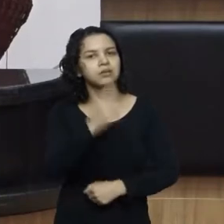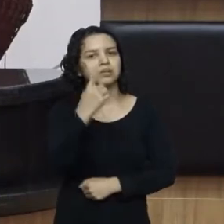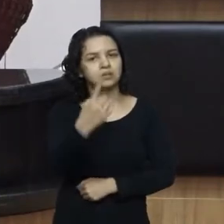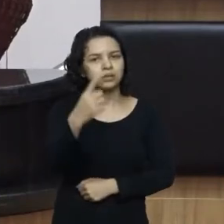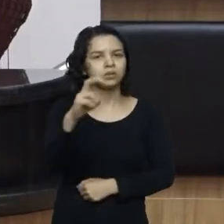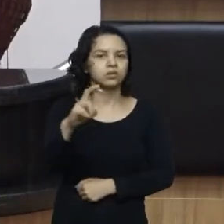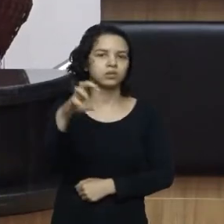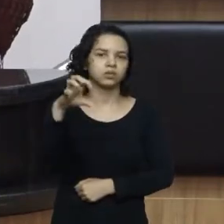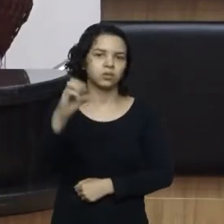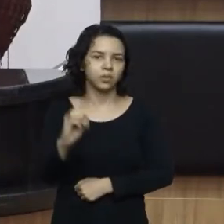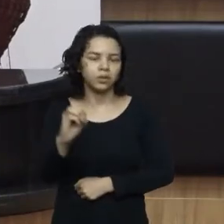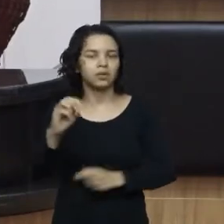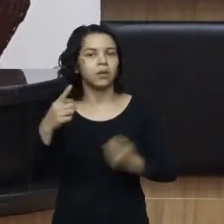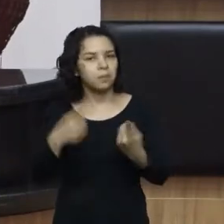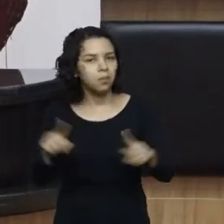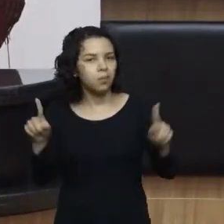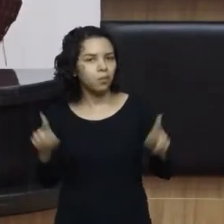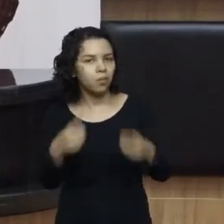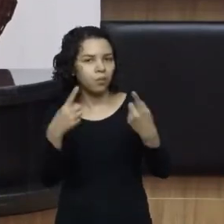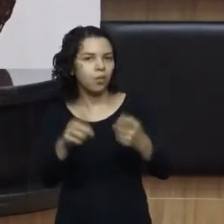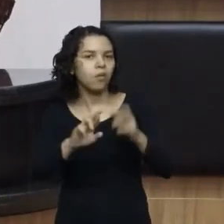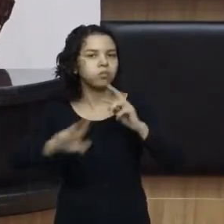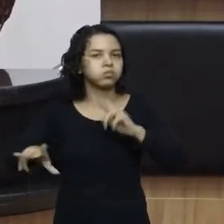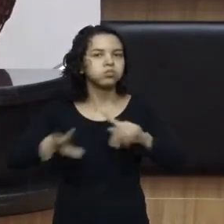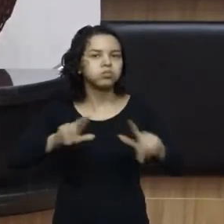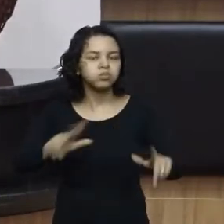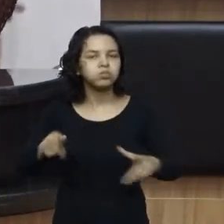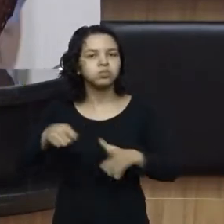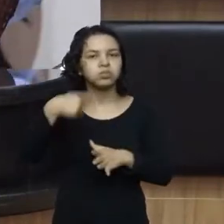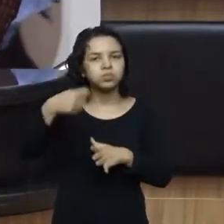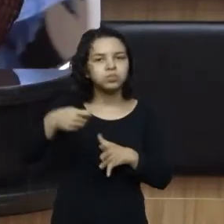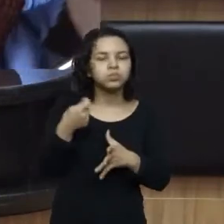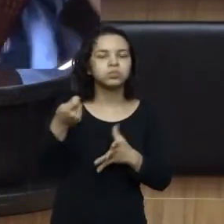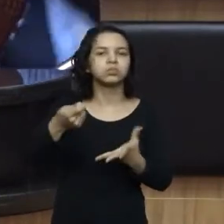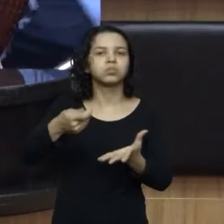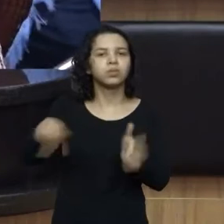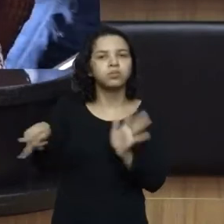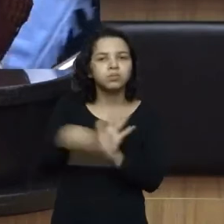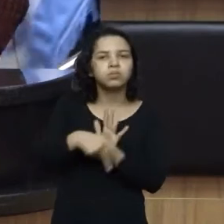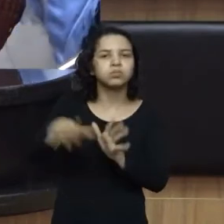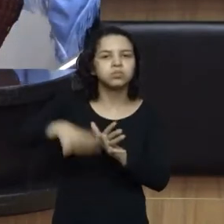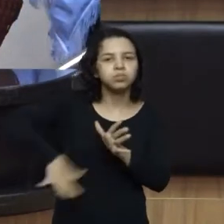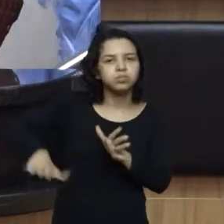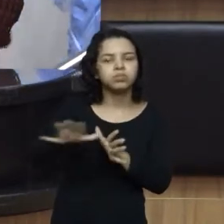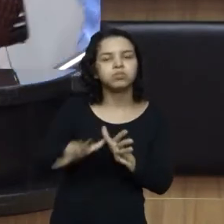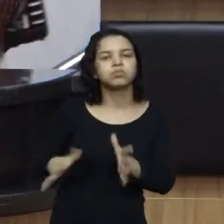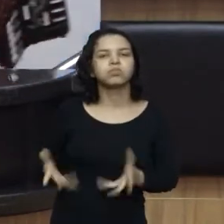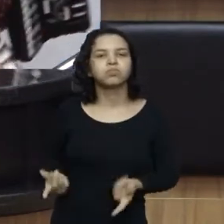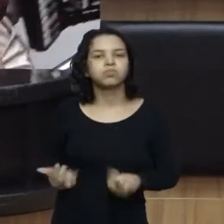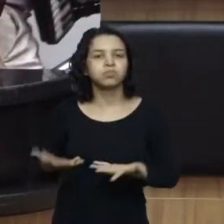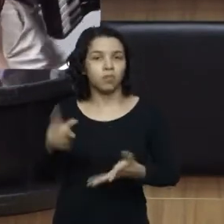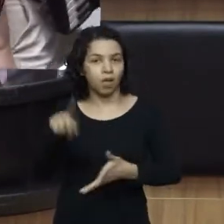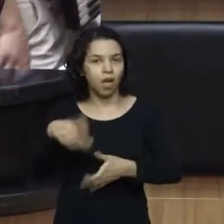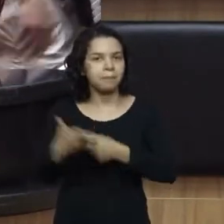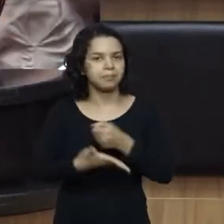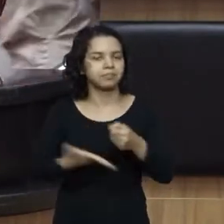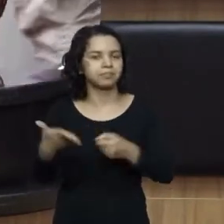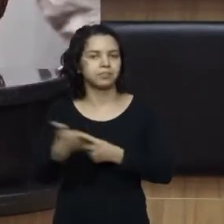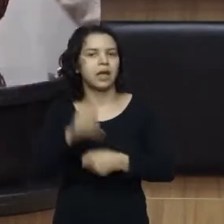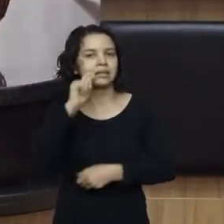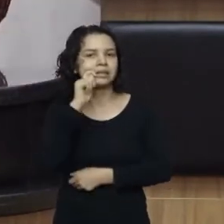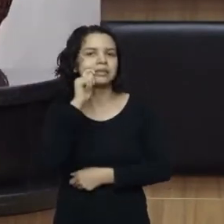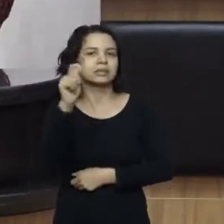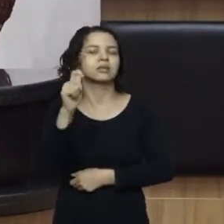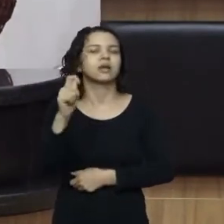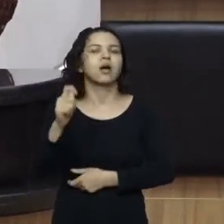atrações musicais, temos uma gastronomia típica muito rica, a base do Pinhão, e que movimenta